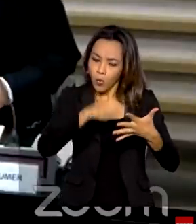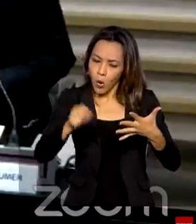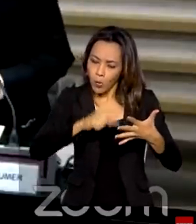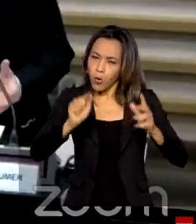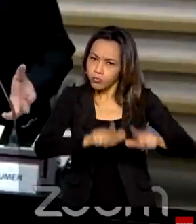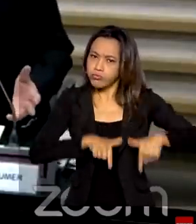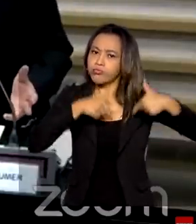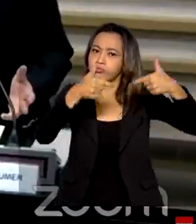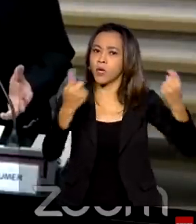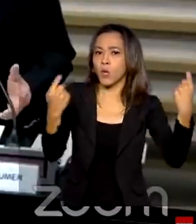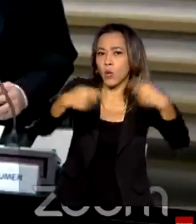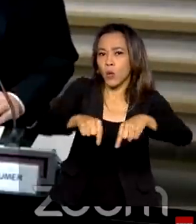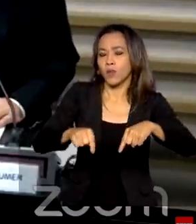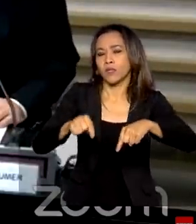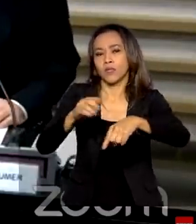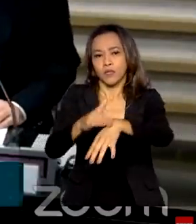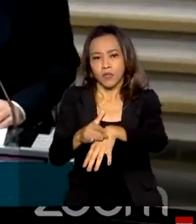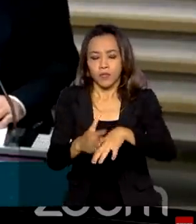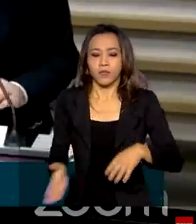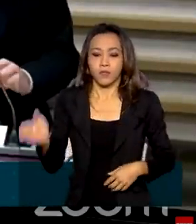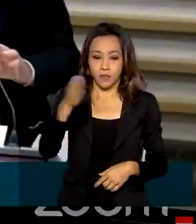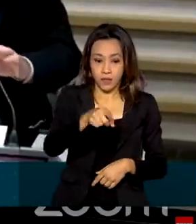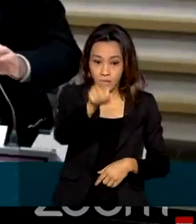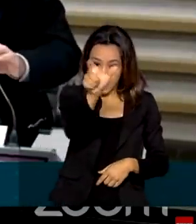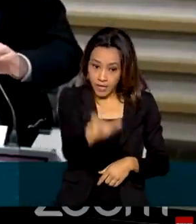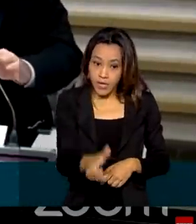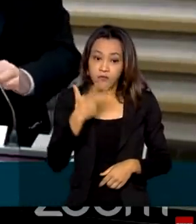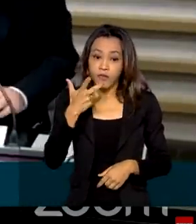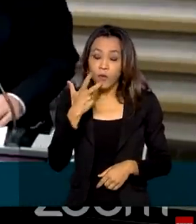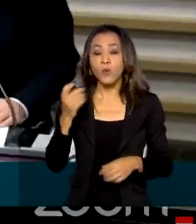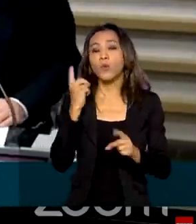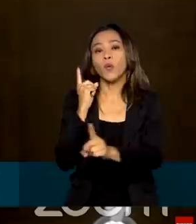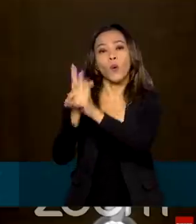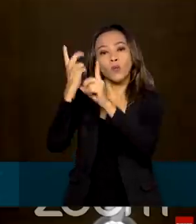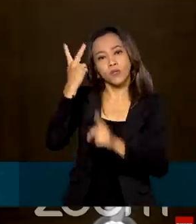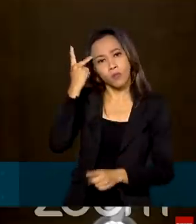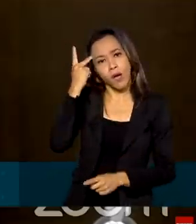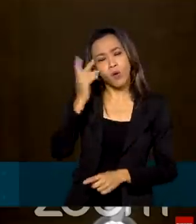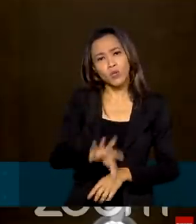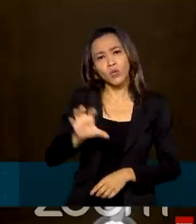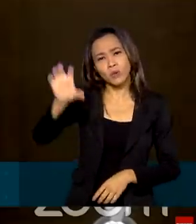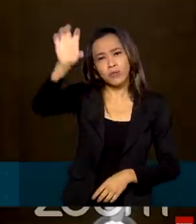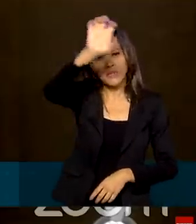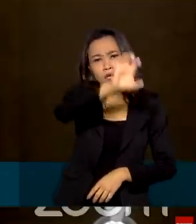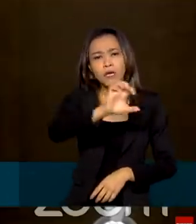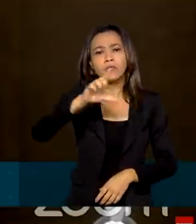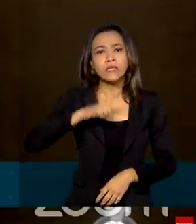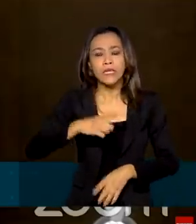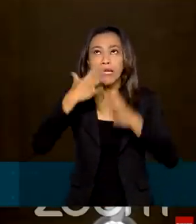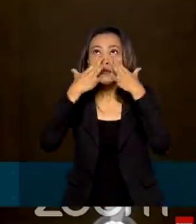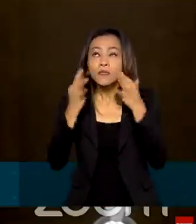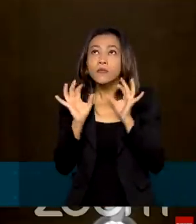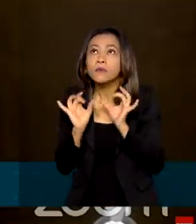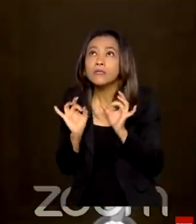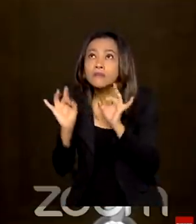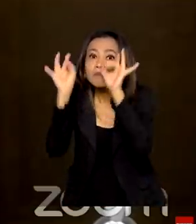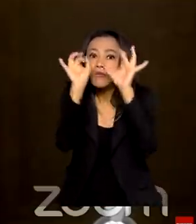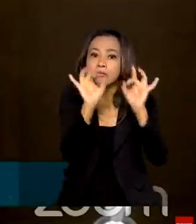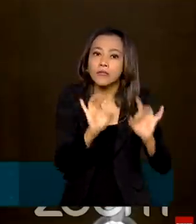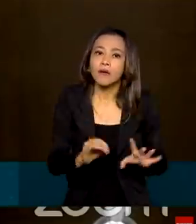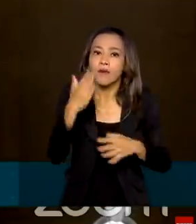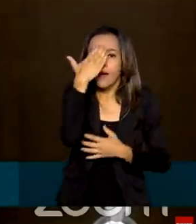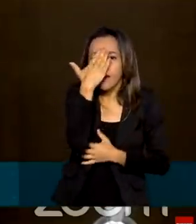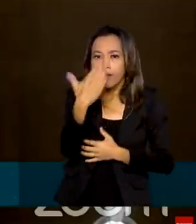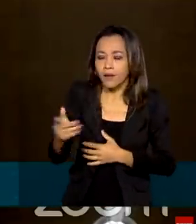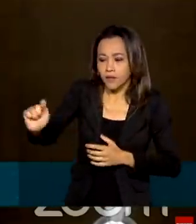Marcelo Queiroga disse no encontro em São Paulo que a situação dos estados requer atenção especial e agradeceu a doação